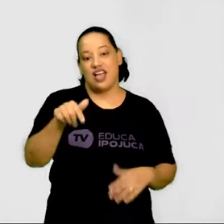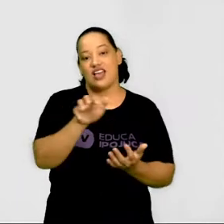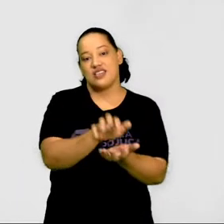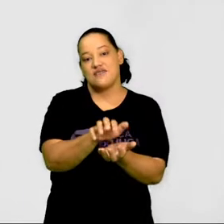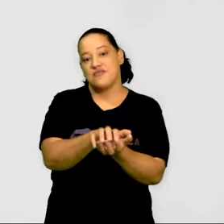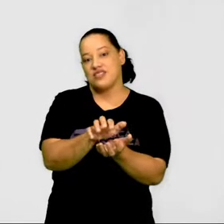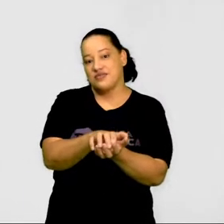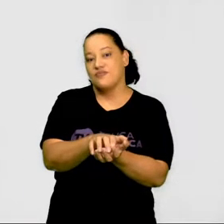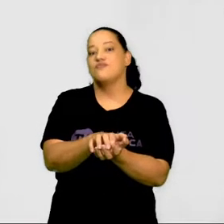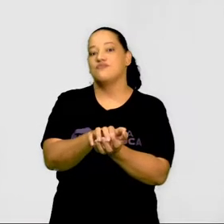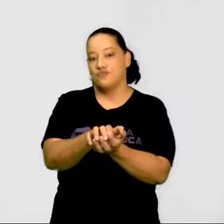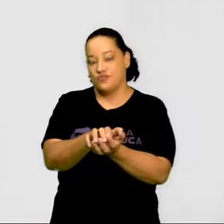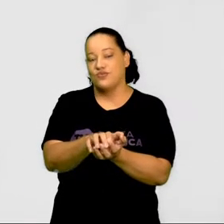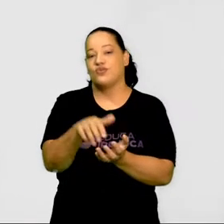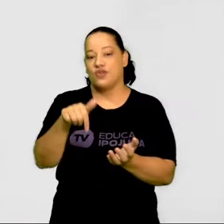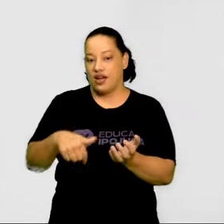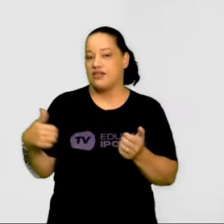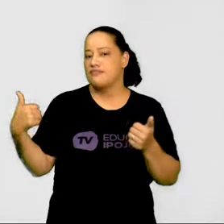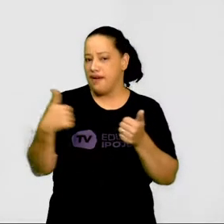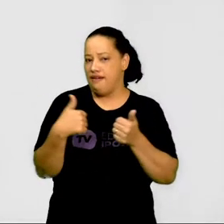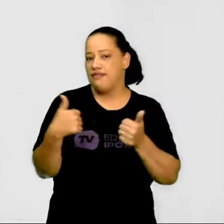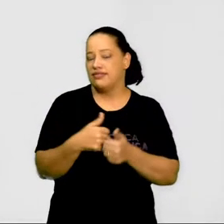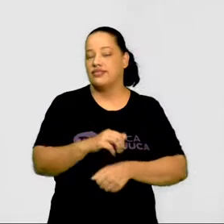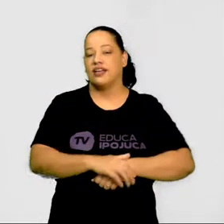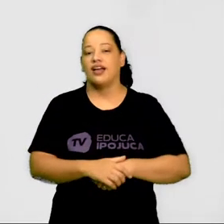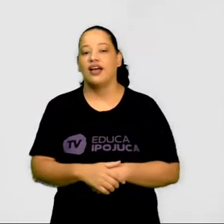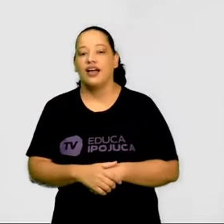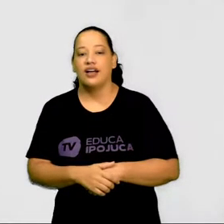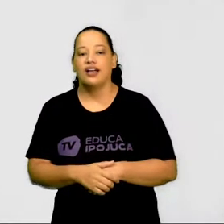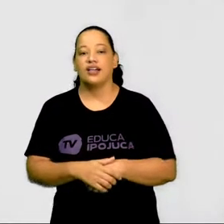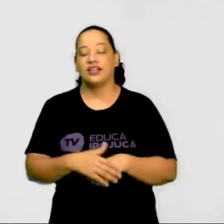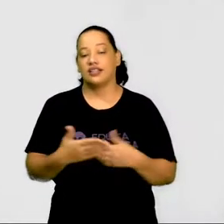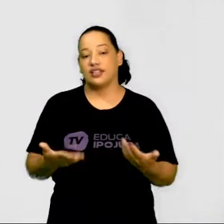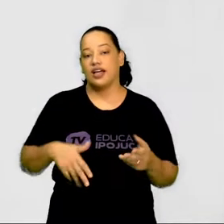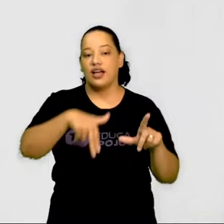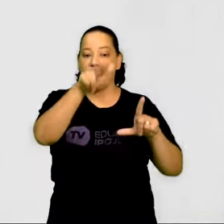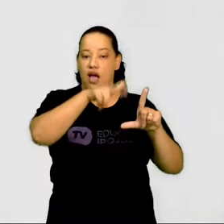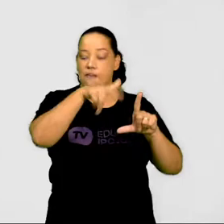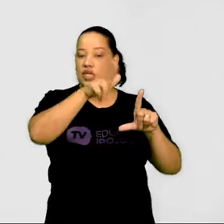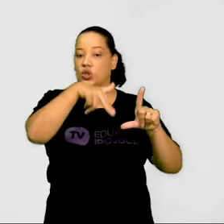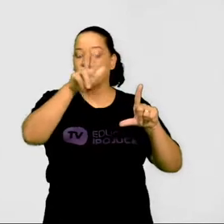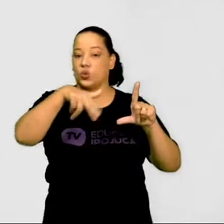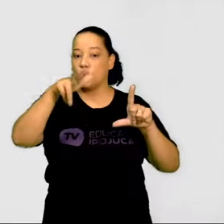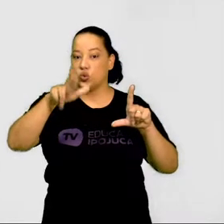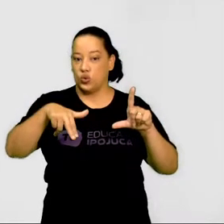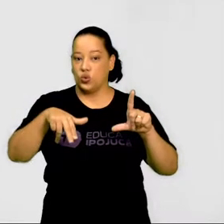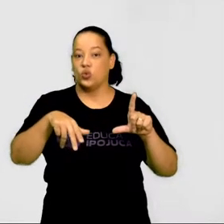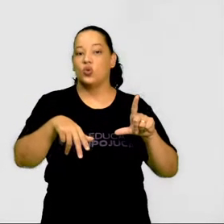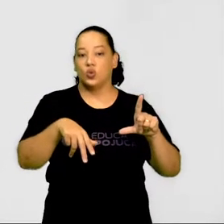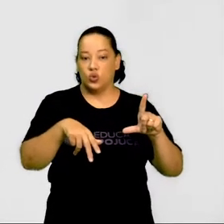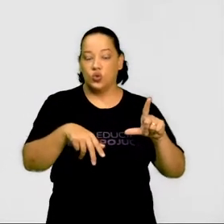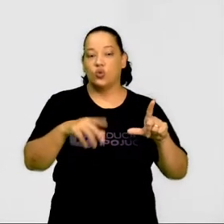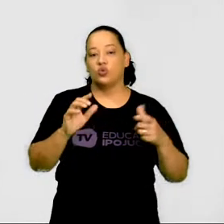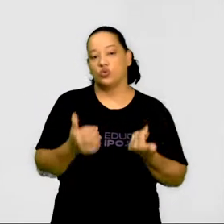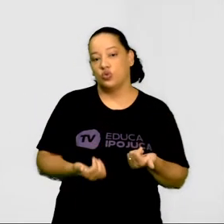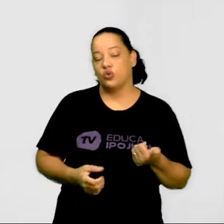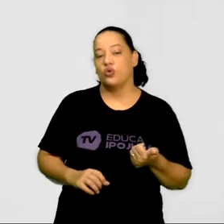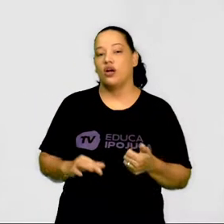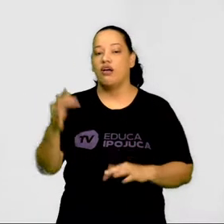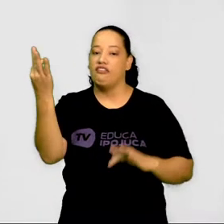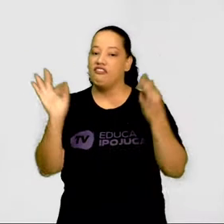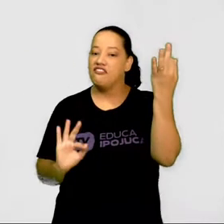Pernambuco, bem próximo aqui a gente. E aí, uma pintura, olha só, dos passistas de frevo,